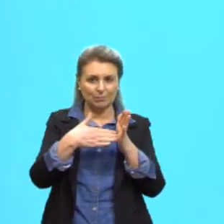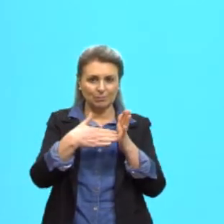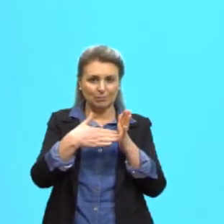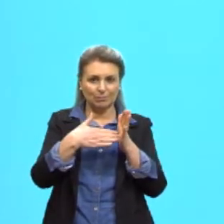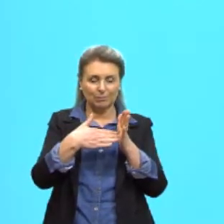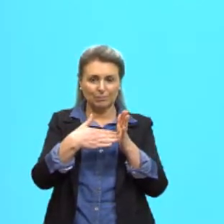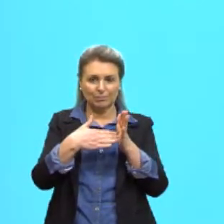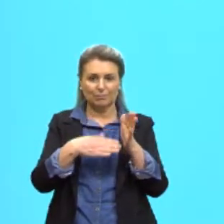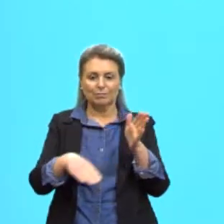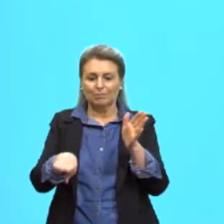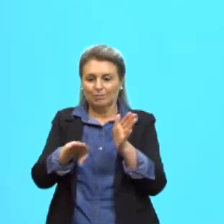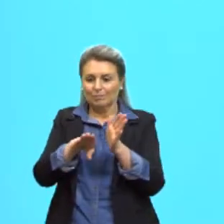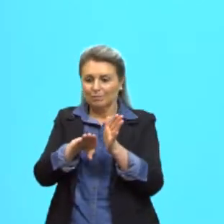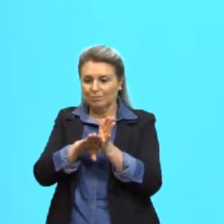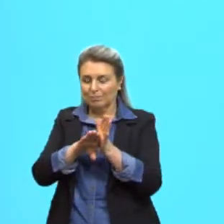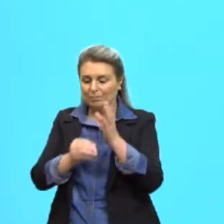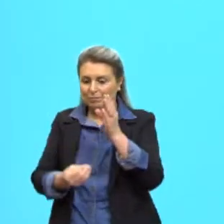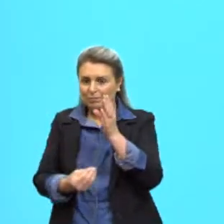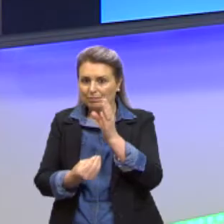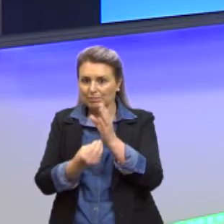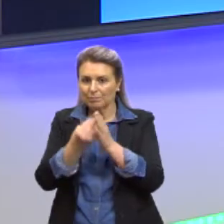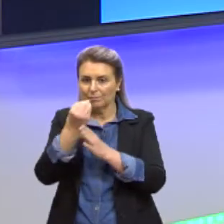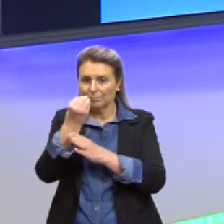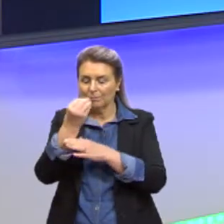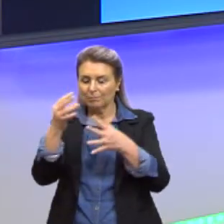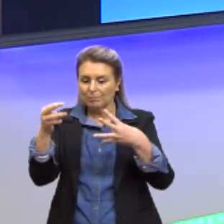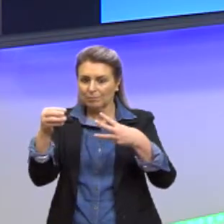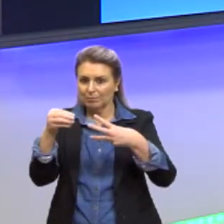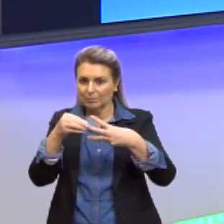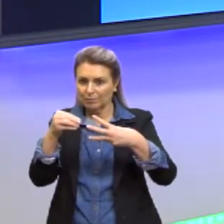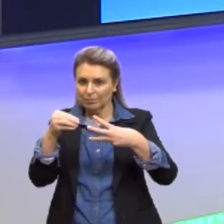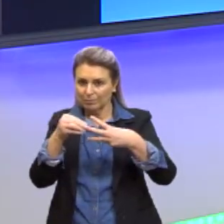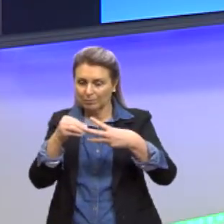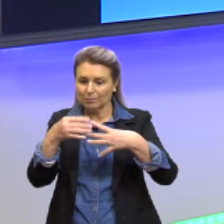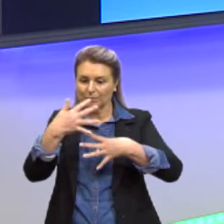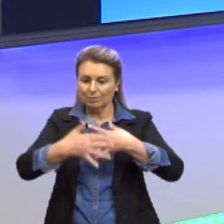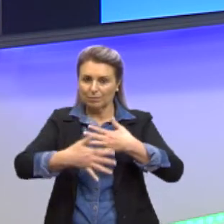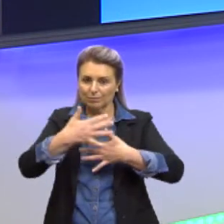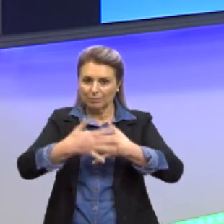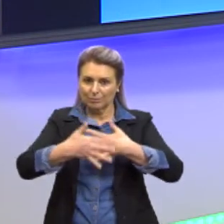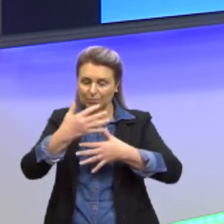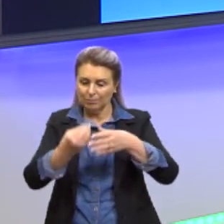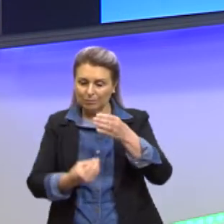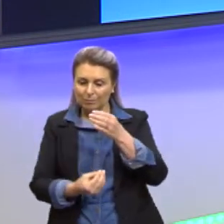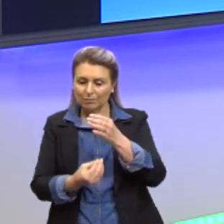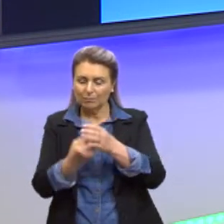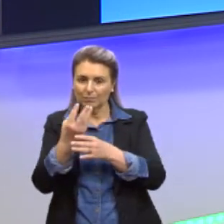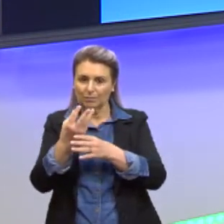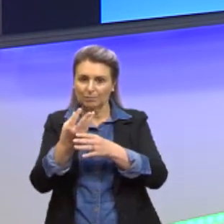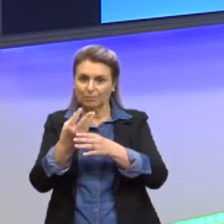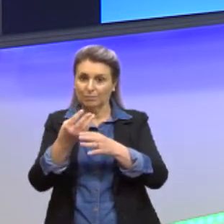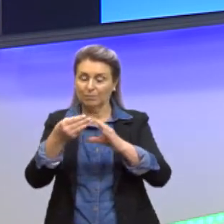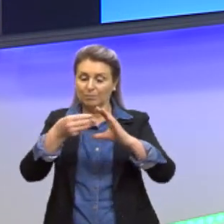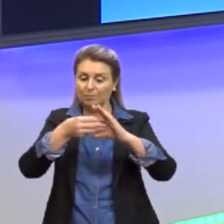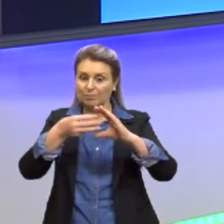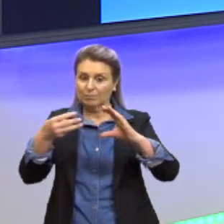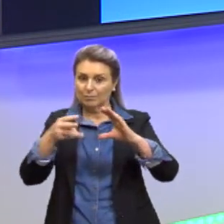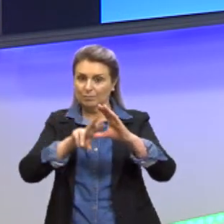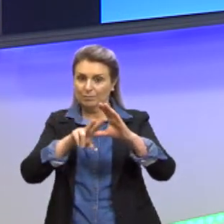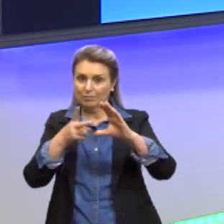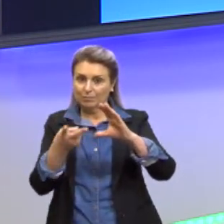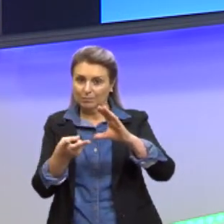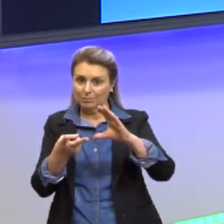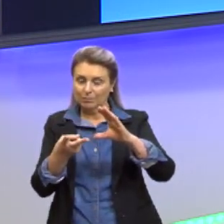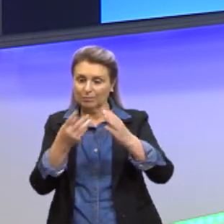geram células do tecido de origem, né? Obviamente que é uma célula-tronco, que vai dar